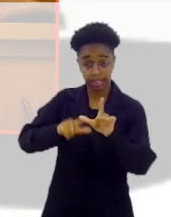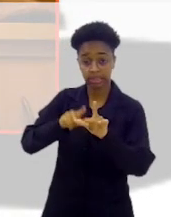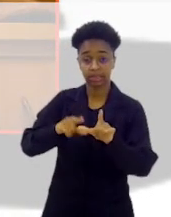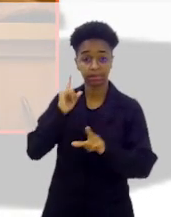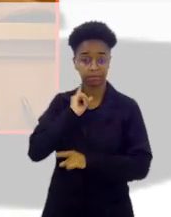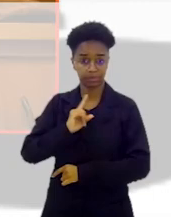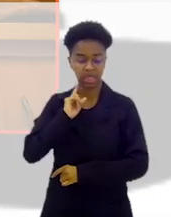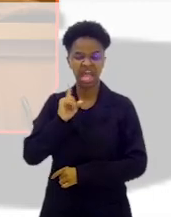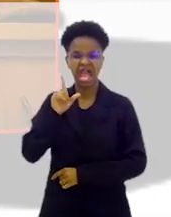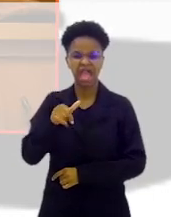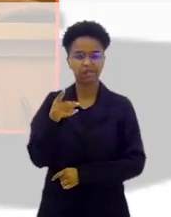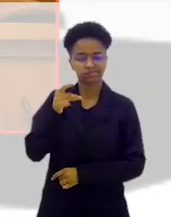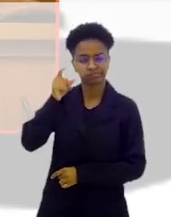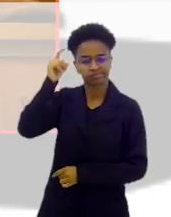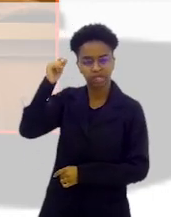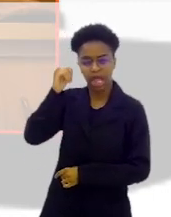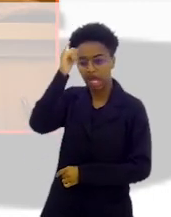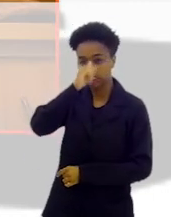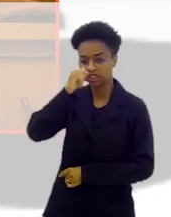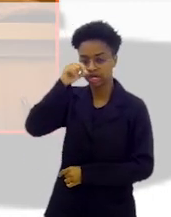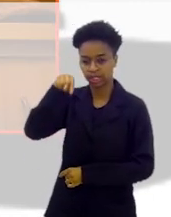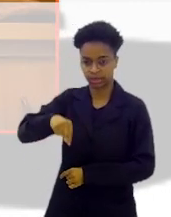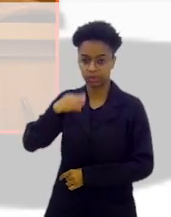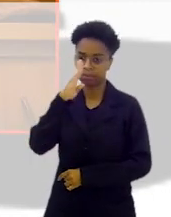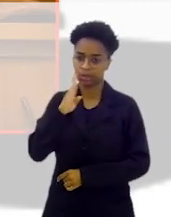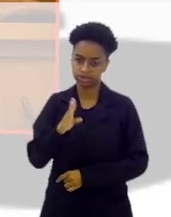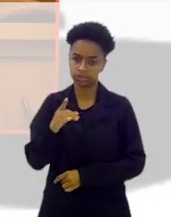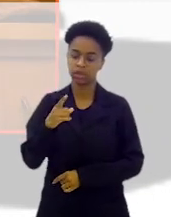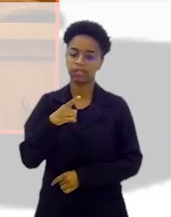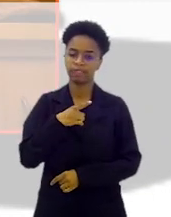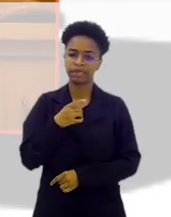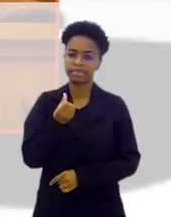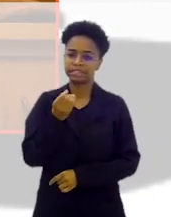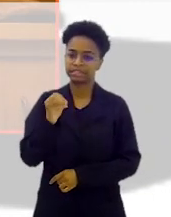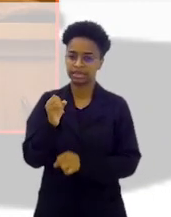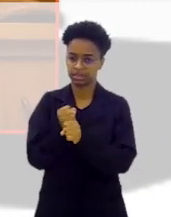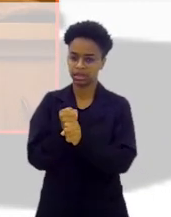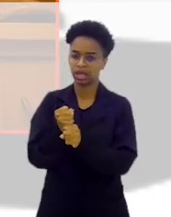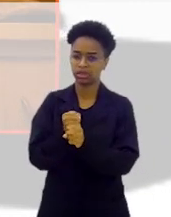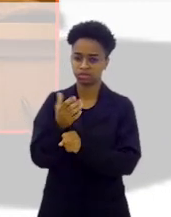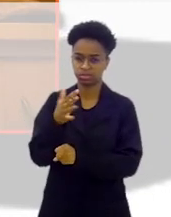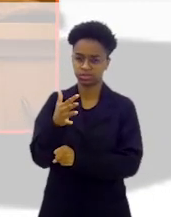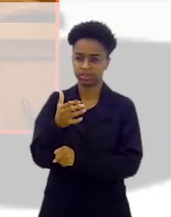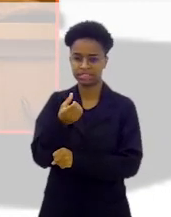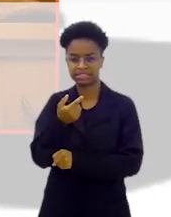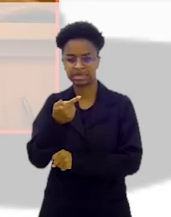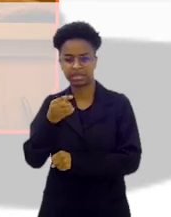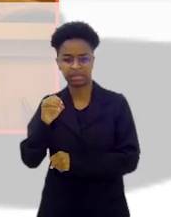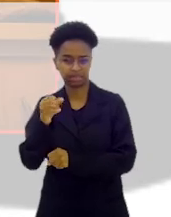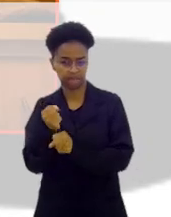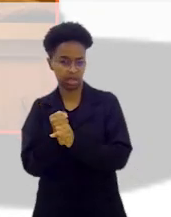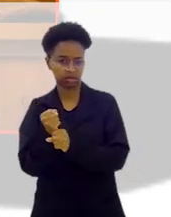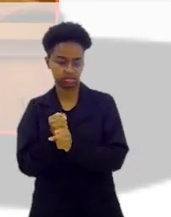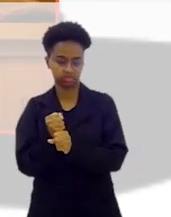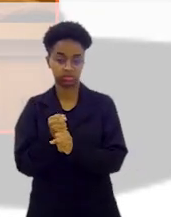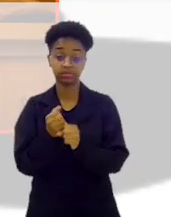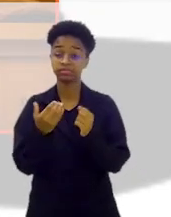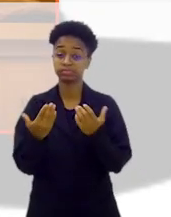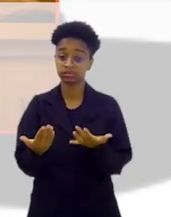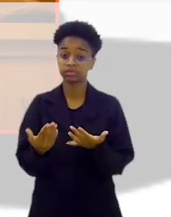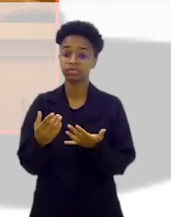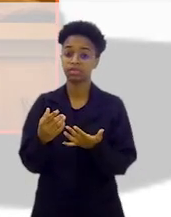Mineiro. Ela é uma das mais antigas do Brasil, ela é representativa, fez 60 anos, vai para 70 anos de existência.